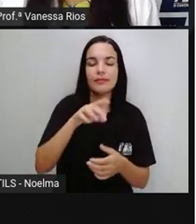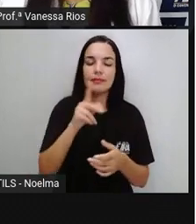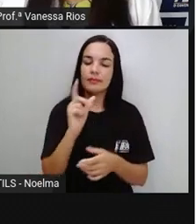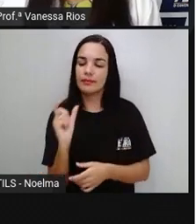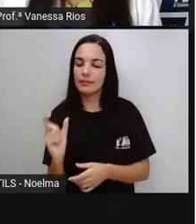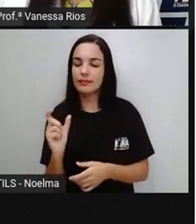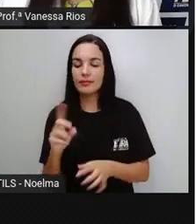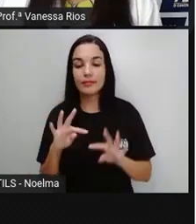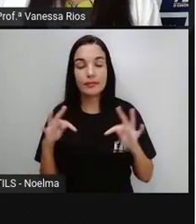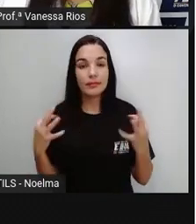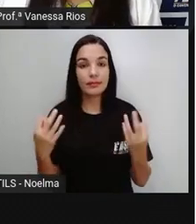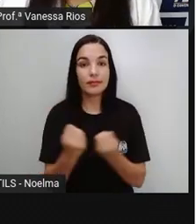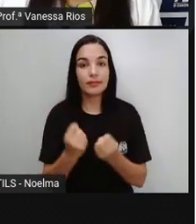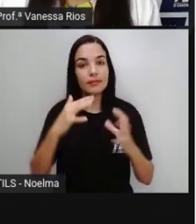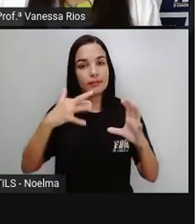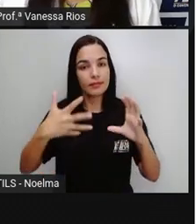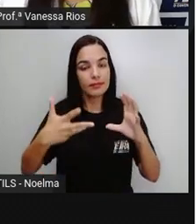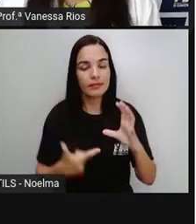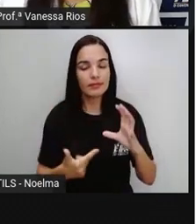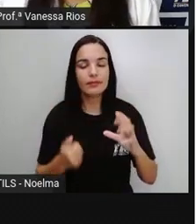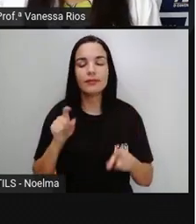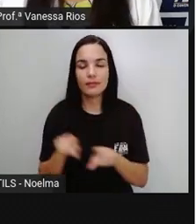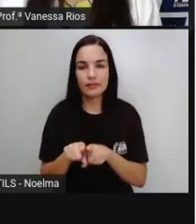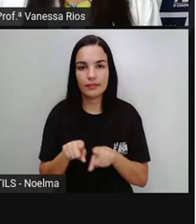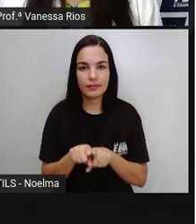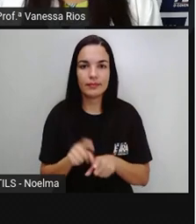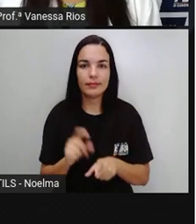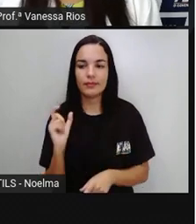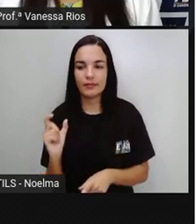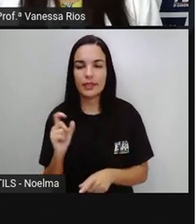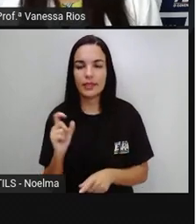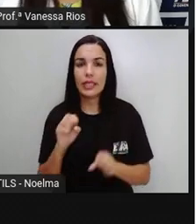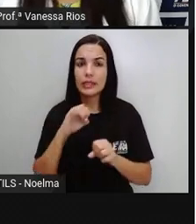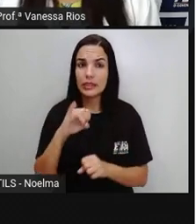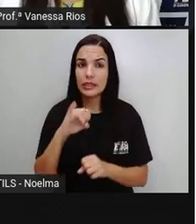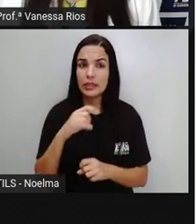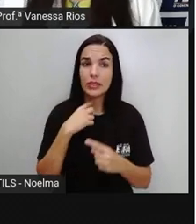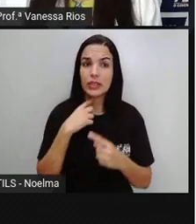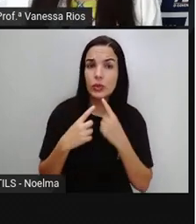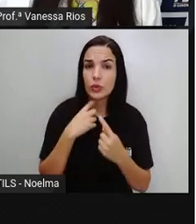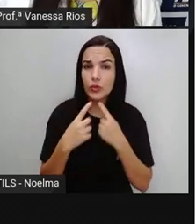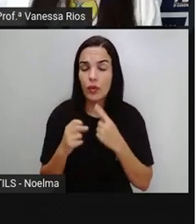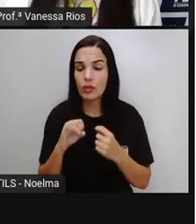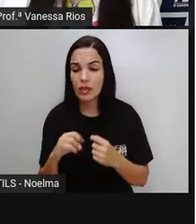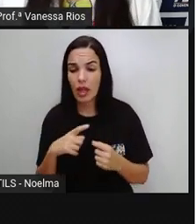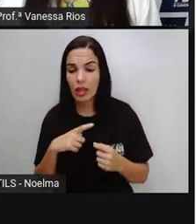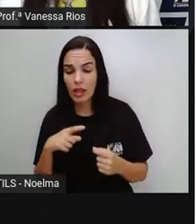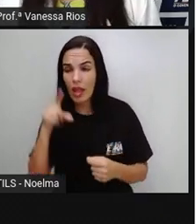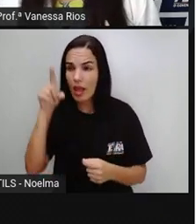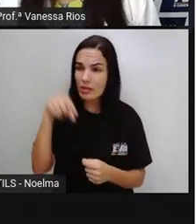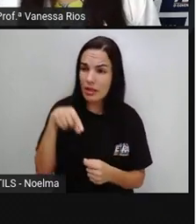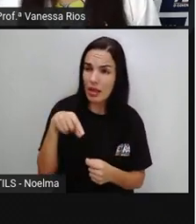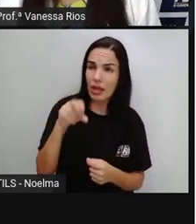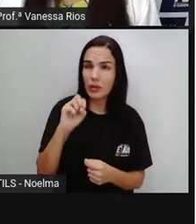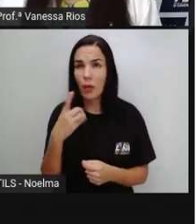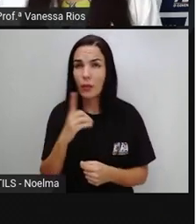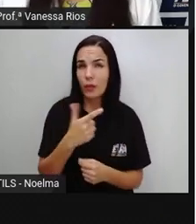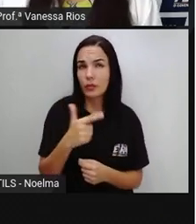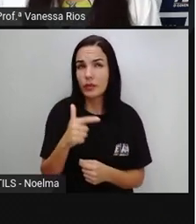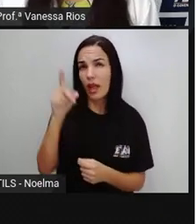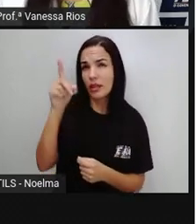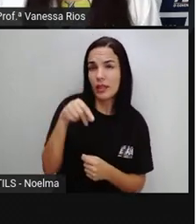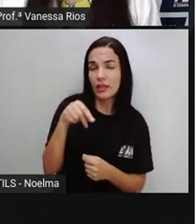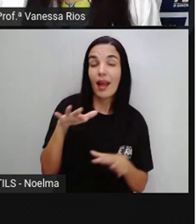e também a classificação das palavras. Há dúvida aí em relação a se recebe acento, não recebe acento e